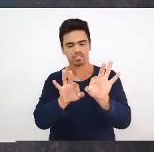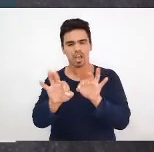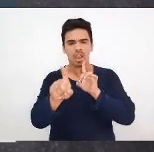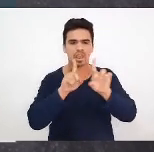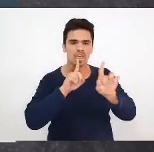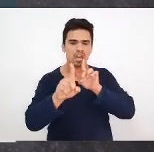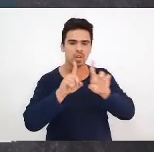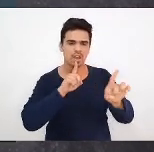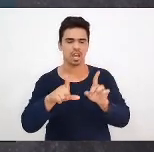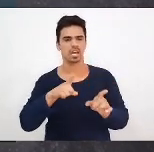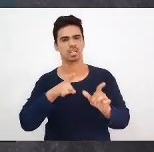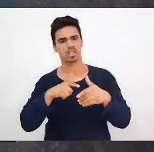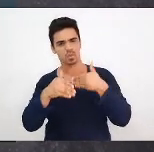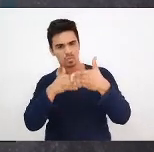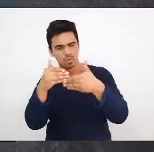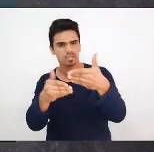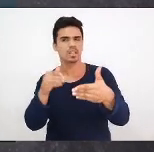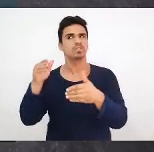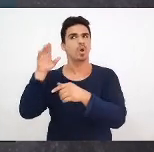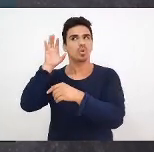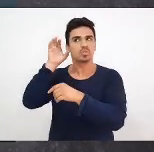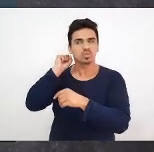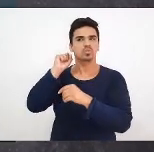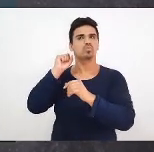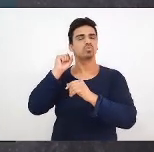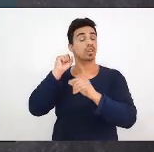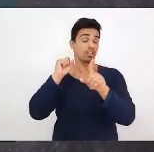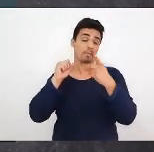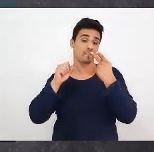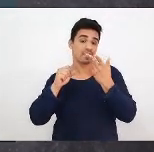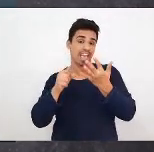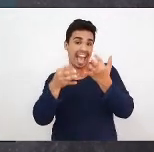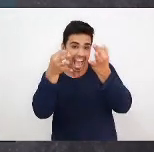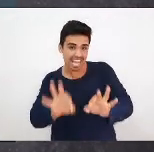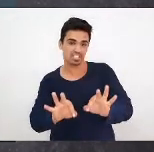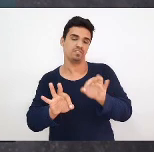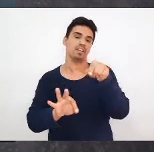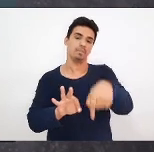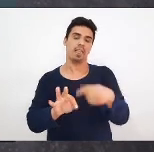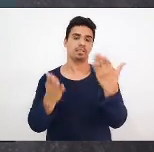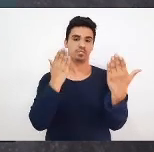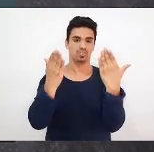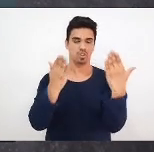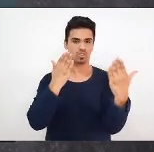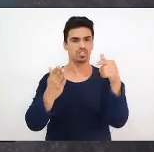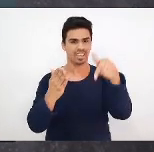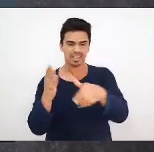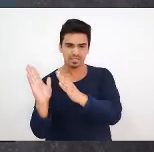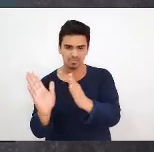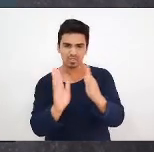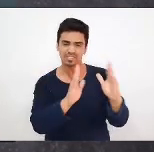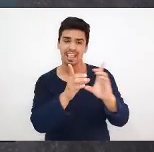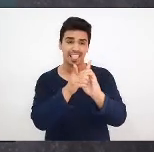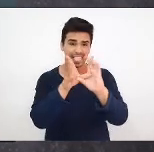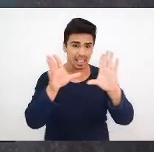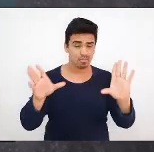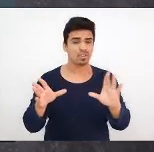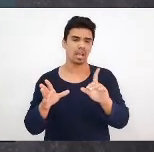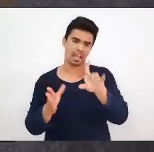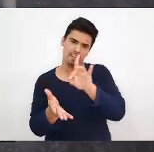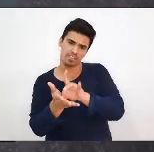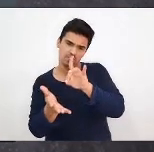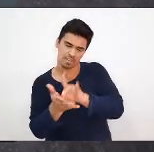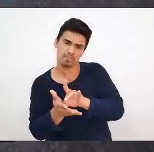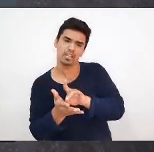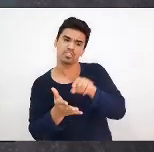escuta, e para ratificar que, para a psicologia, esses processos democráticos efetivamente são um valor, e aí ele